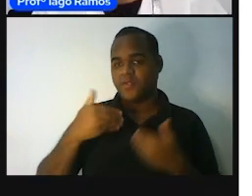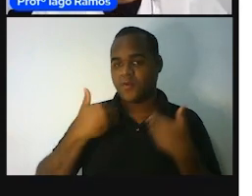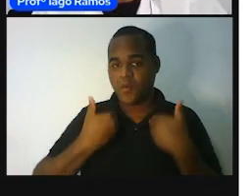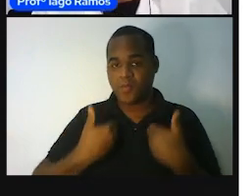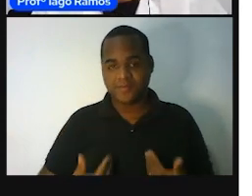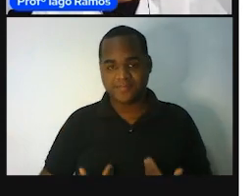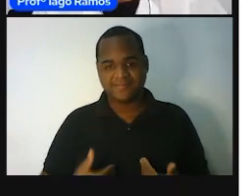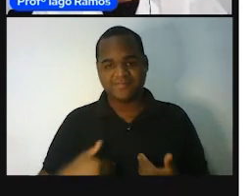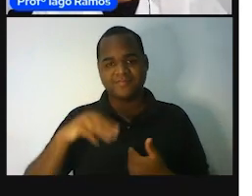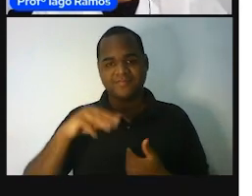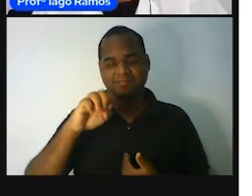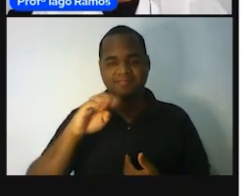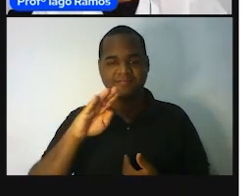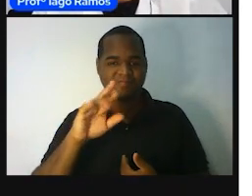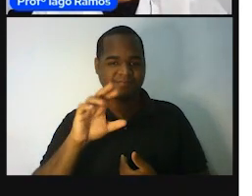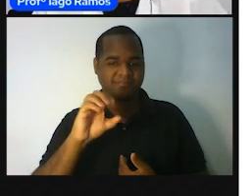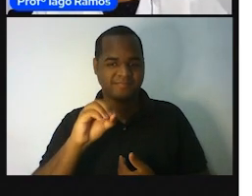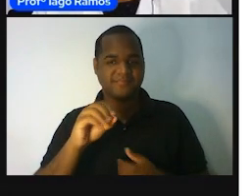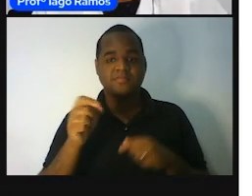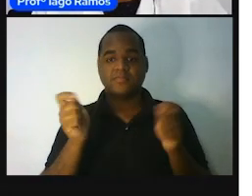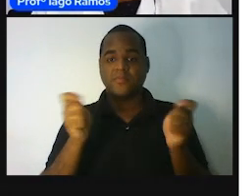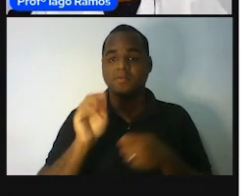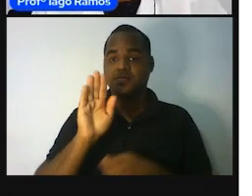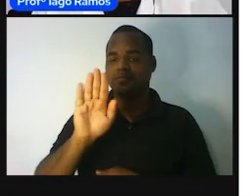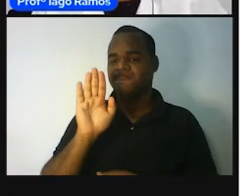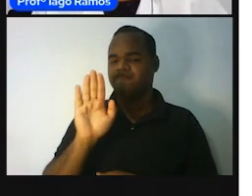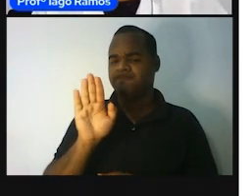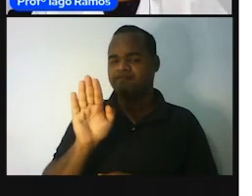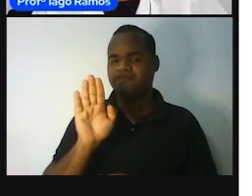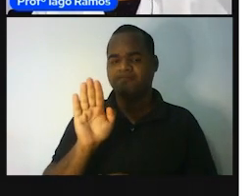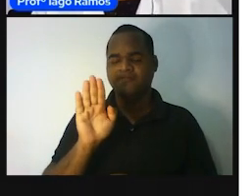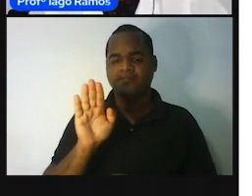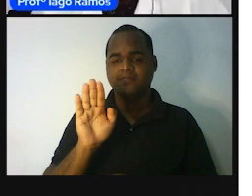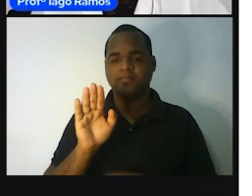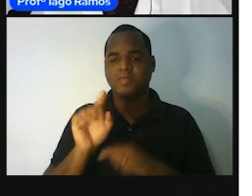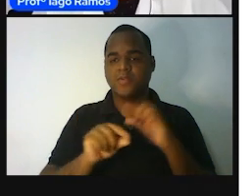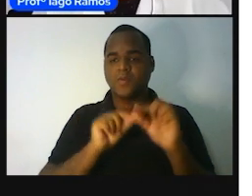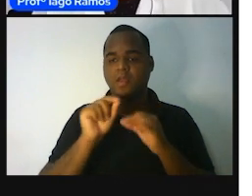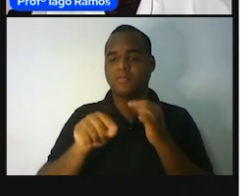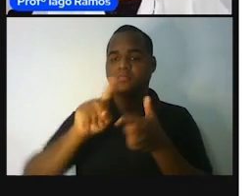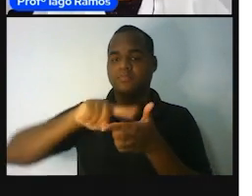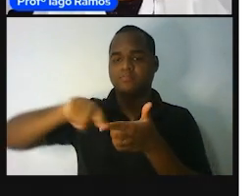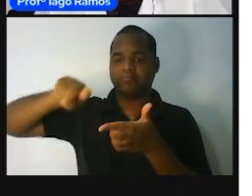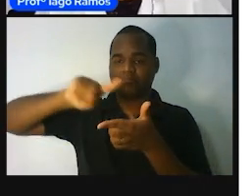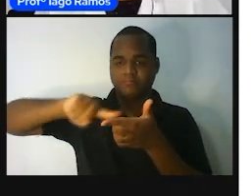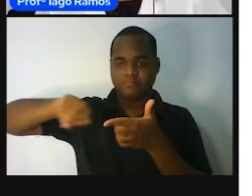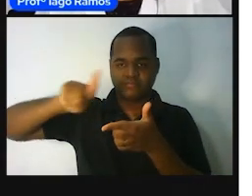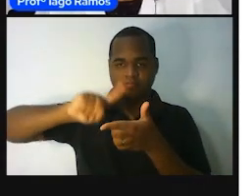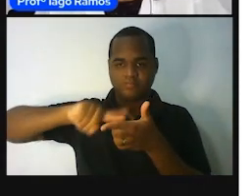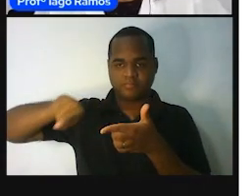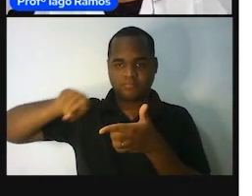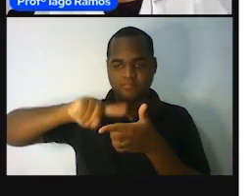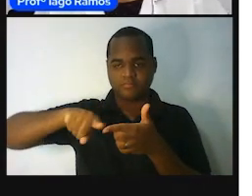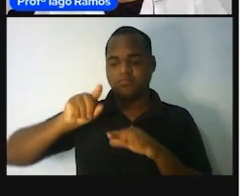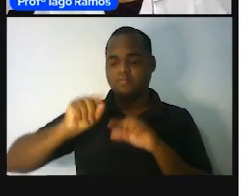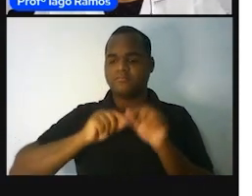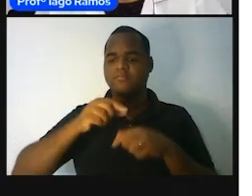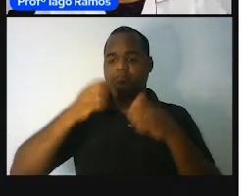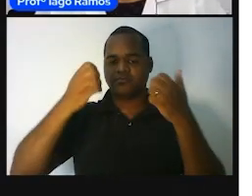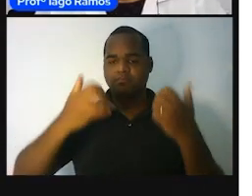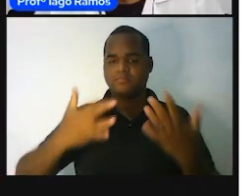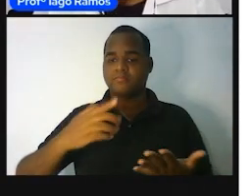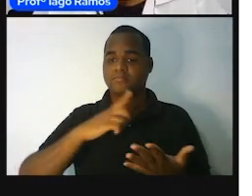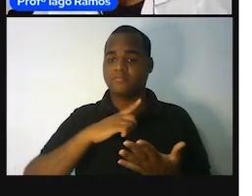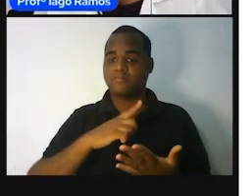Certo? Mas, mas, tem nem uma prova mínima em medir as coisas